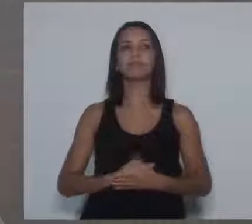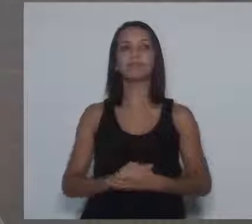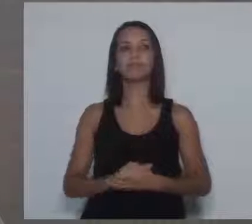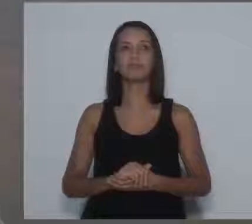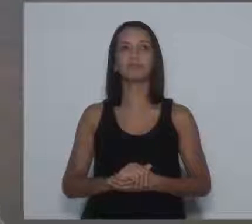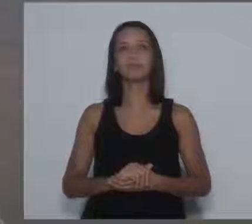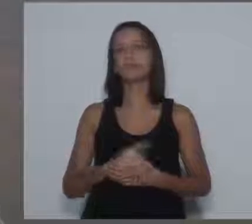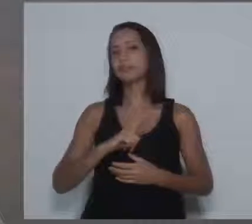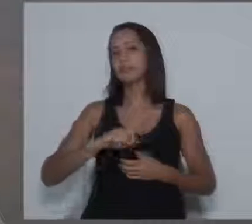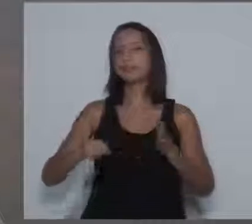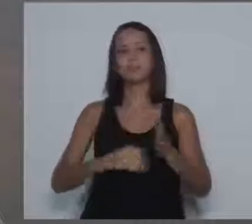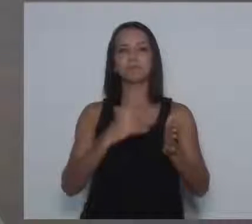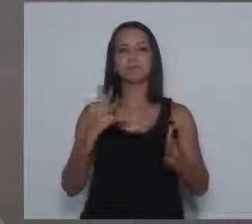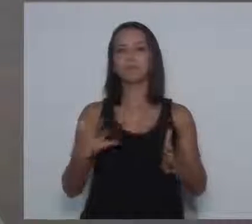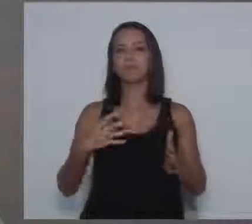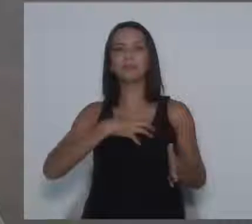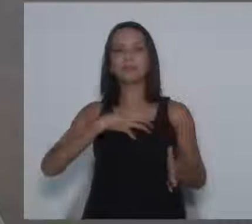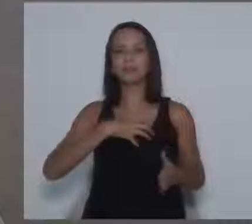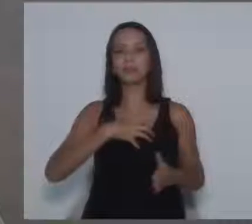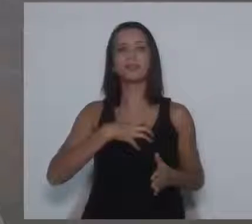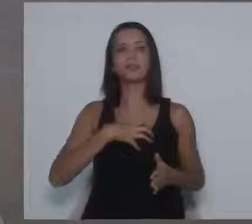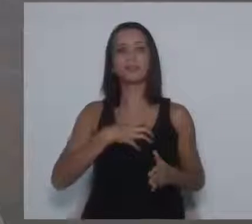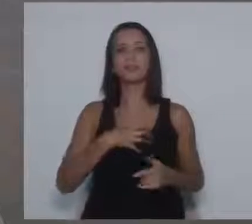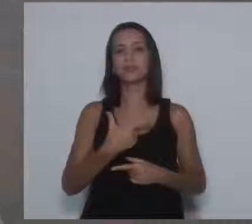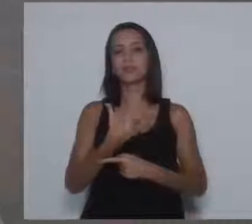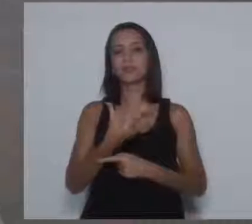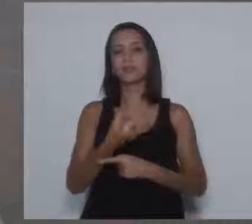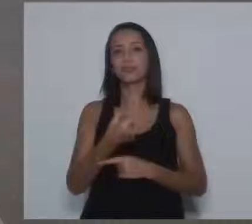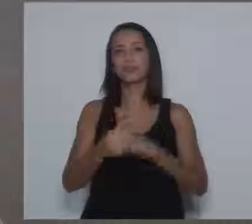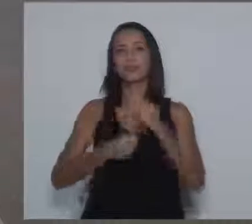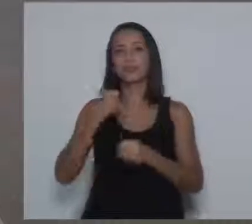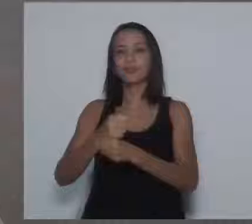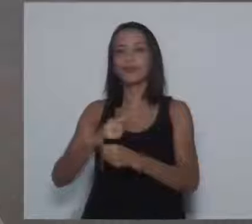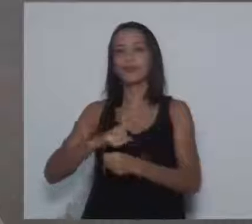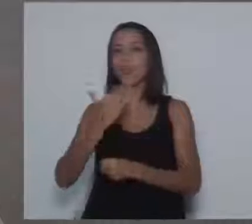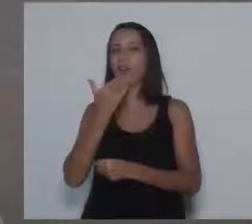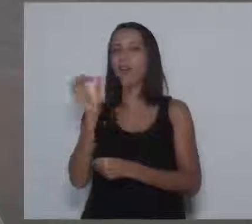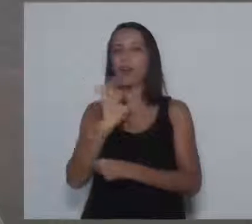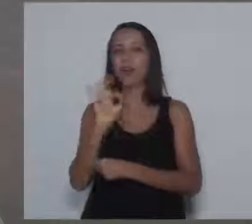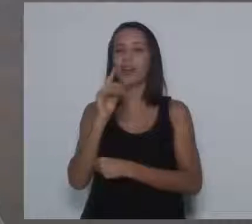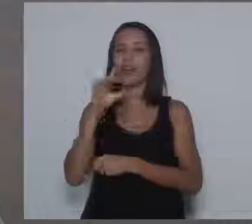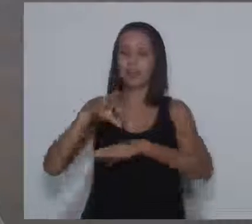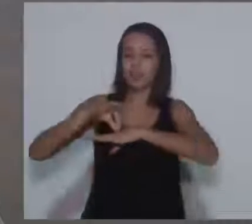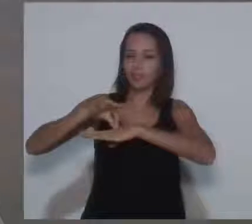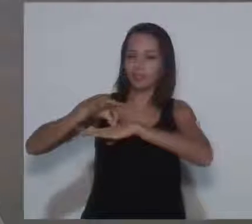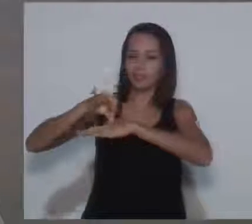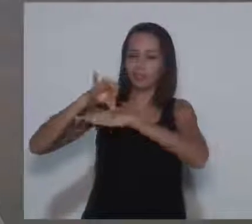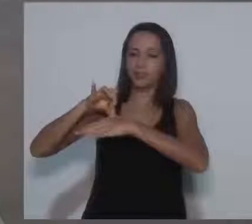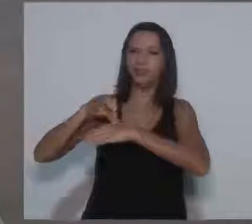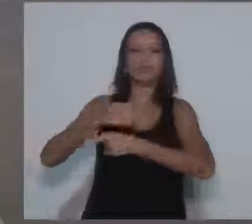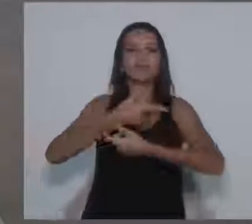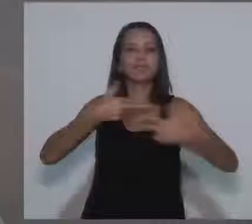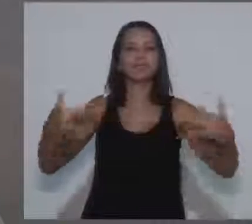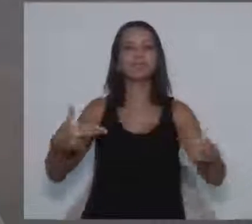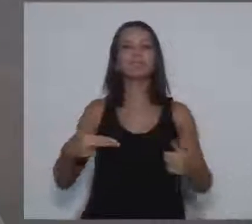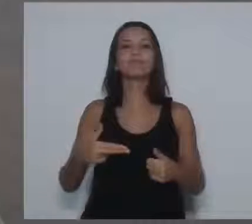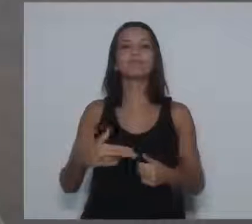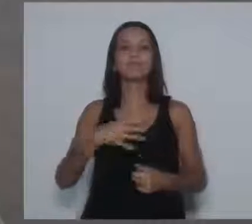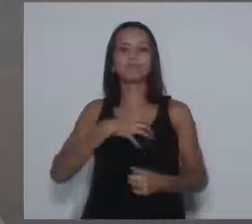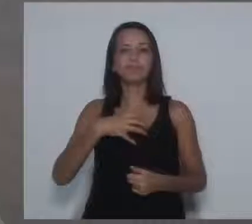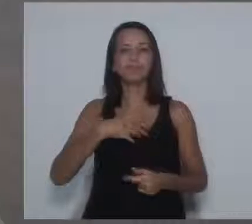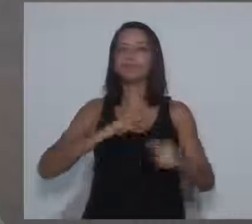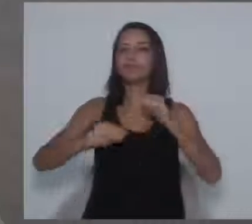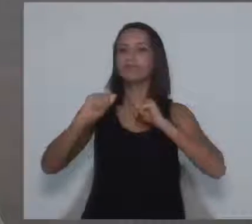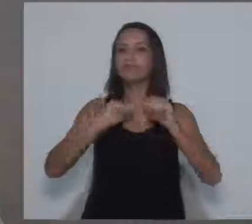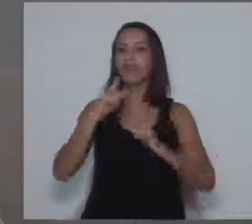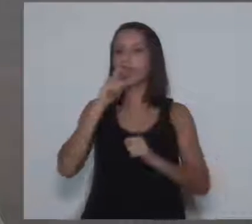Porque existem milhões de maneiras de você... Faz 20 anos que eu não como carne. Então, existem milhões de maneiras de você economizar água, de você